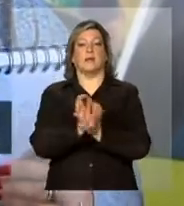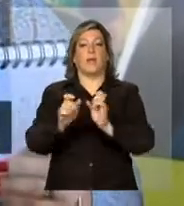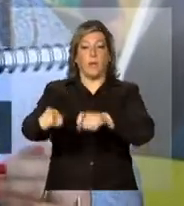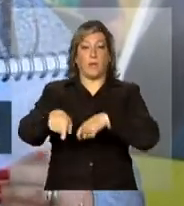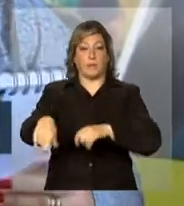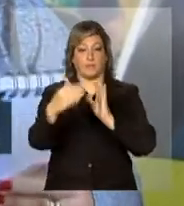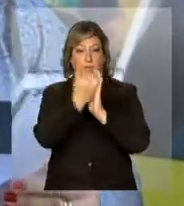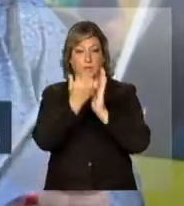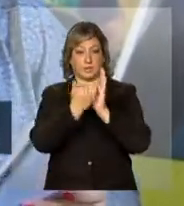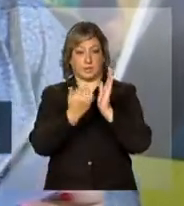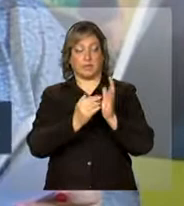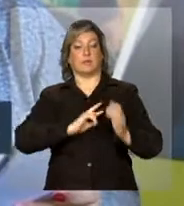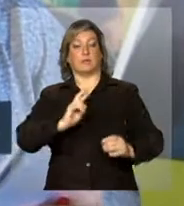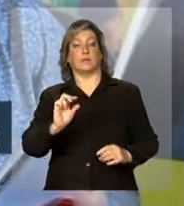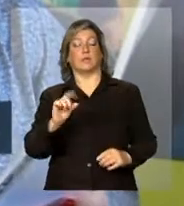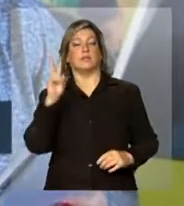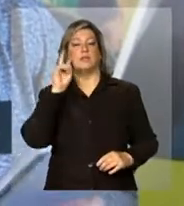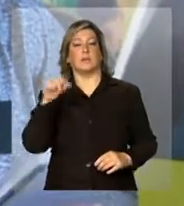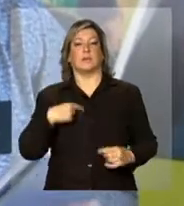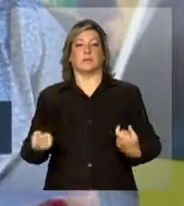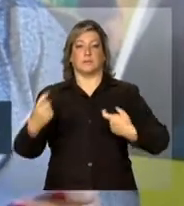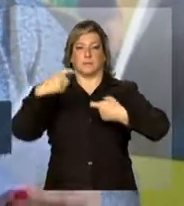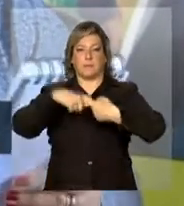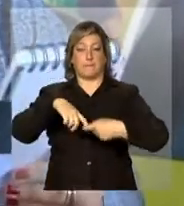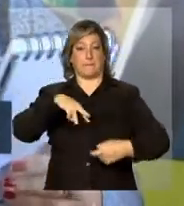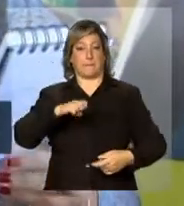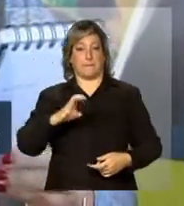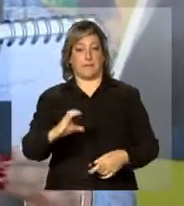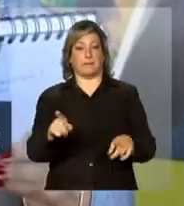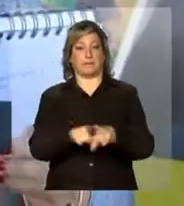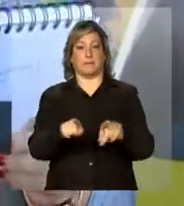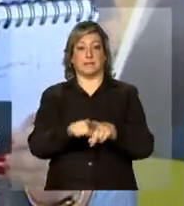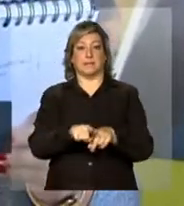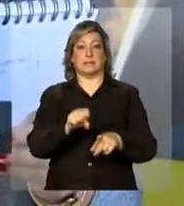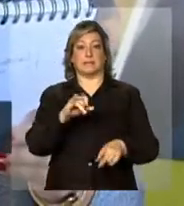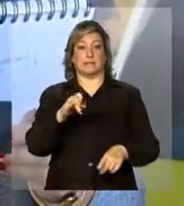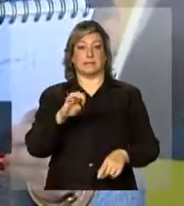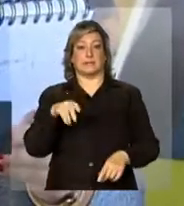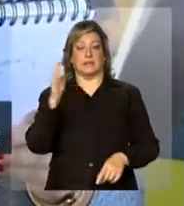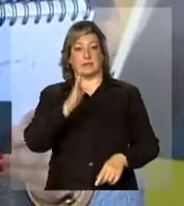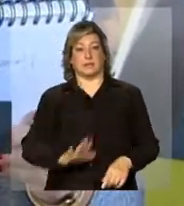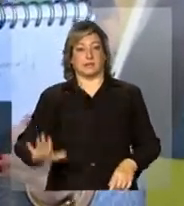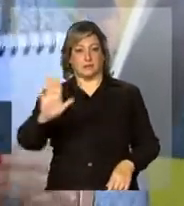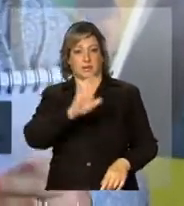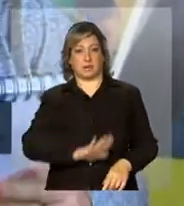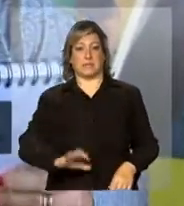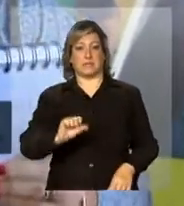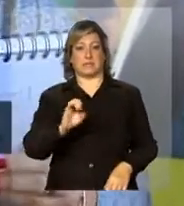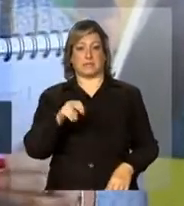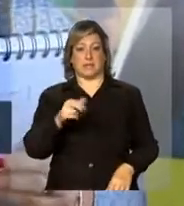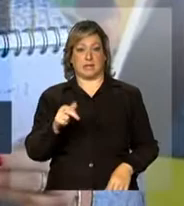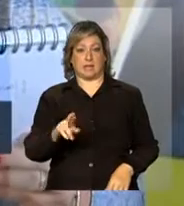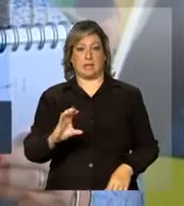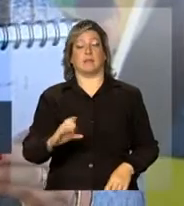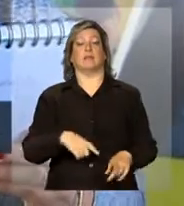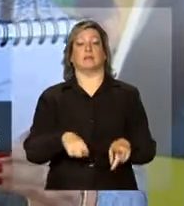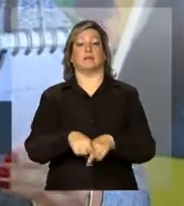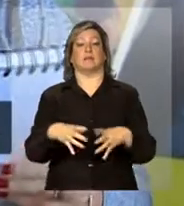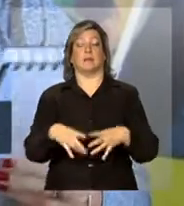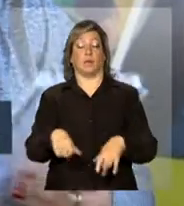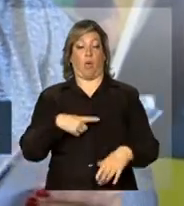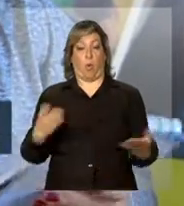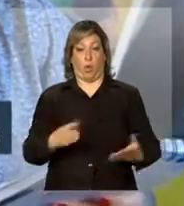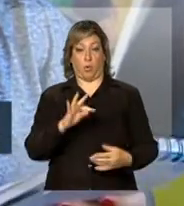programa é resultado de uma parceria entre o Ministério da Educação e o Sistema Nacional de Aprendizagem Rural, o SENAR. Hoje, o estado do